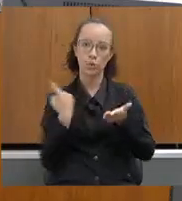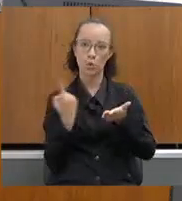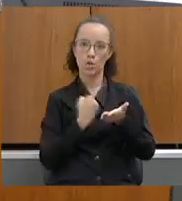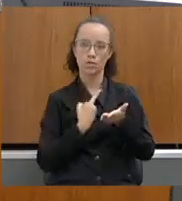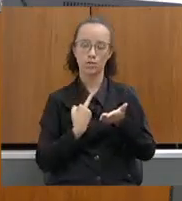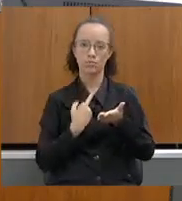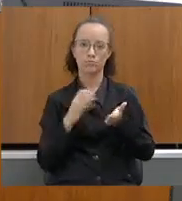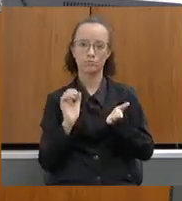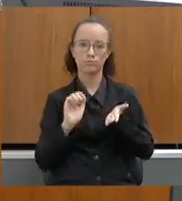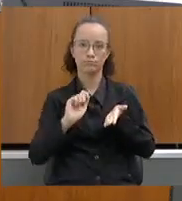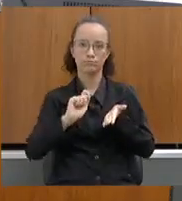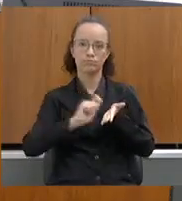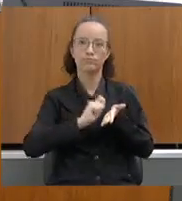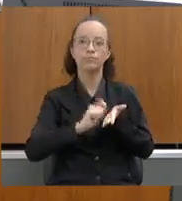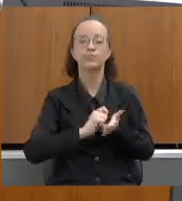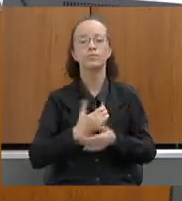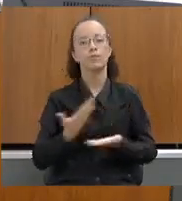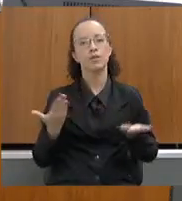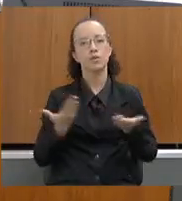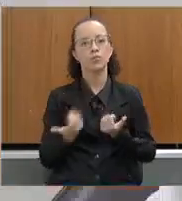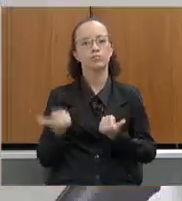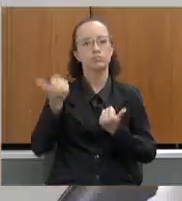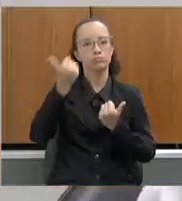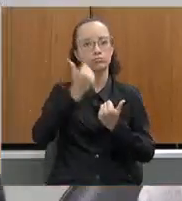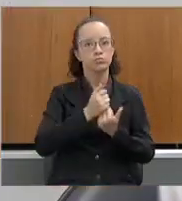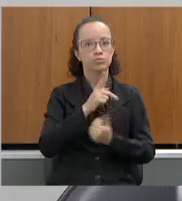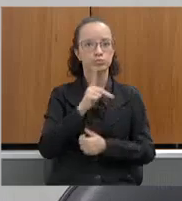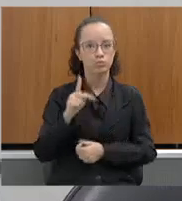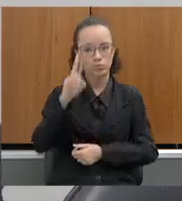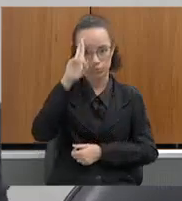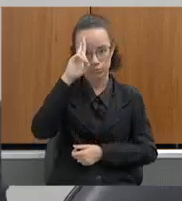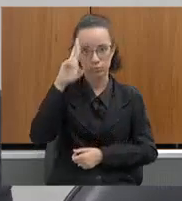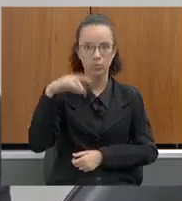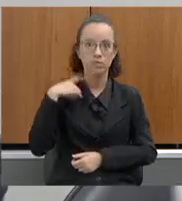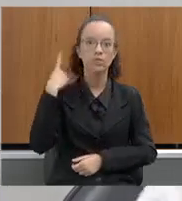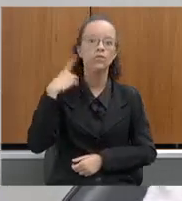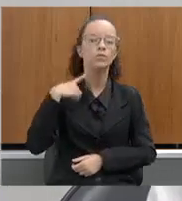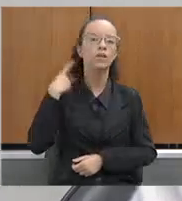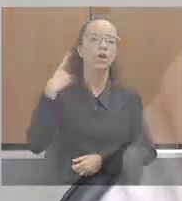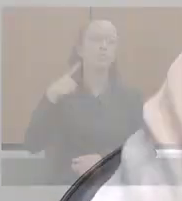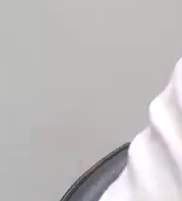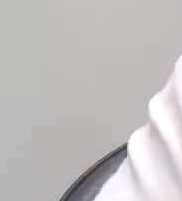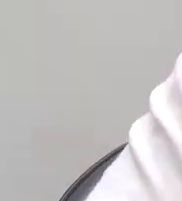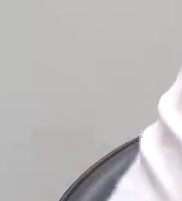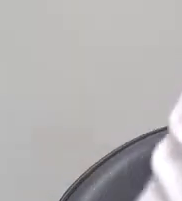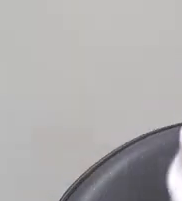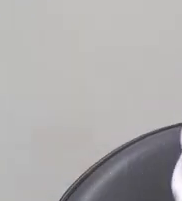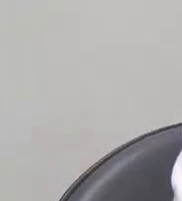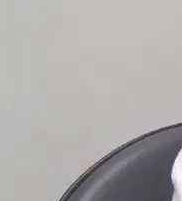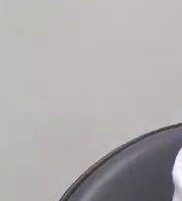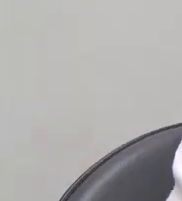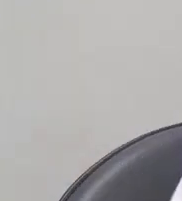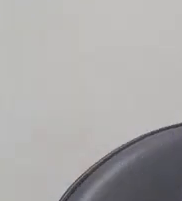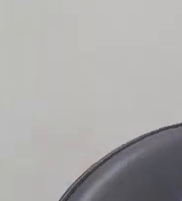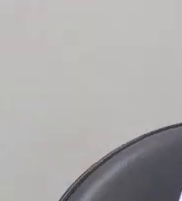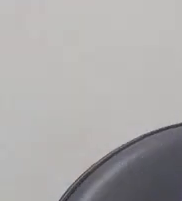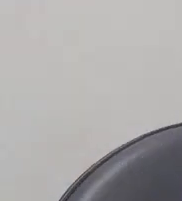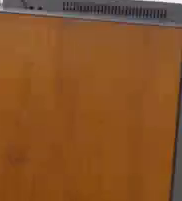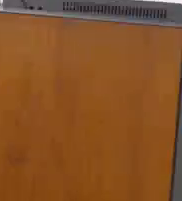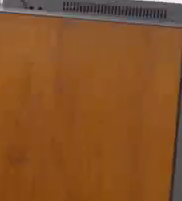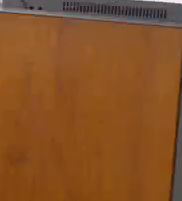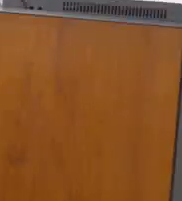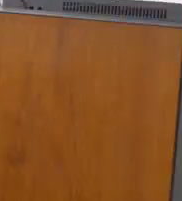Assumo a presidência e passo a palavra para o deputado Noraldino para que ele possa ler os requerimentos de sua autoria.